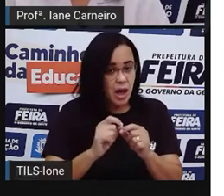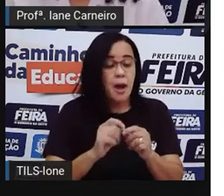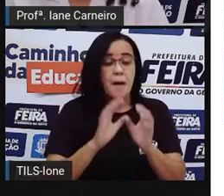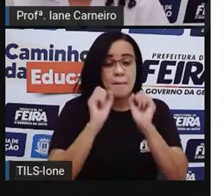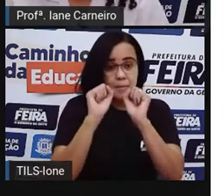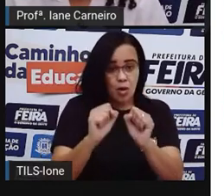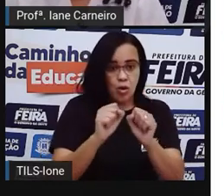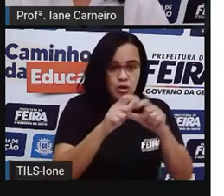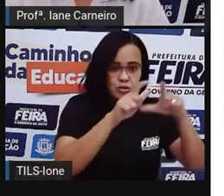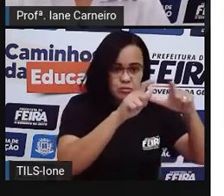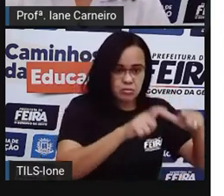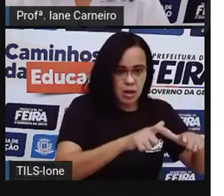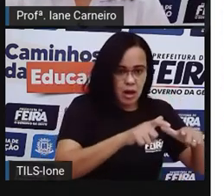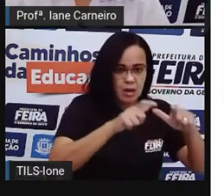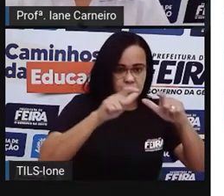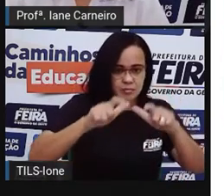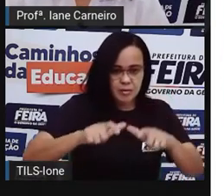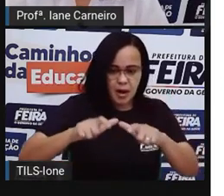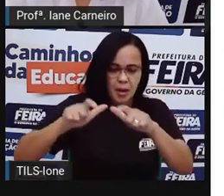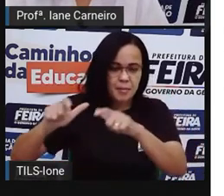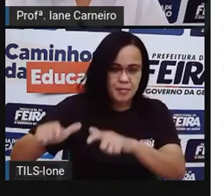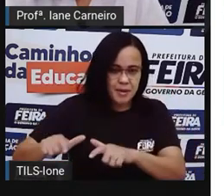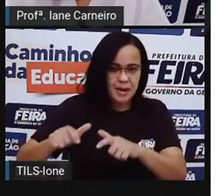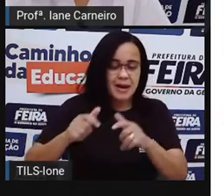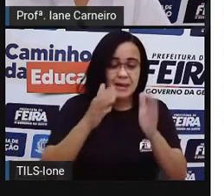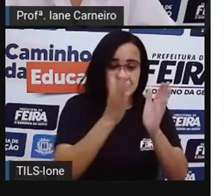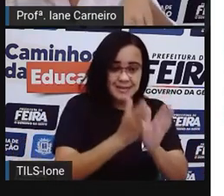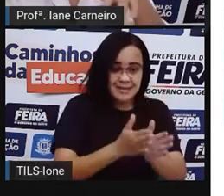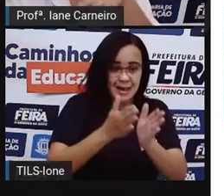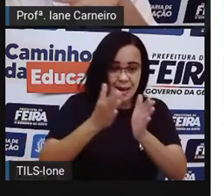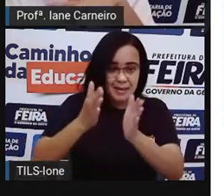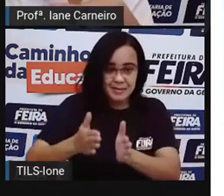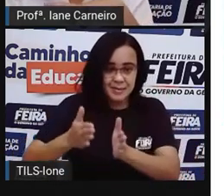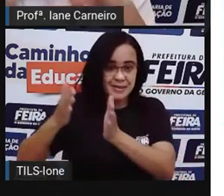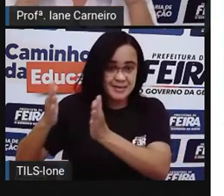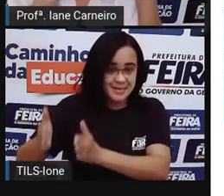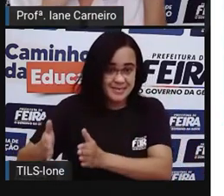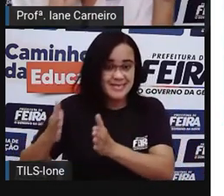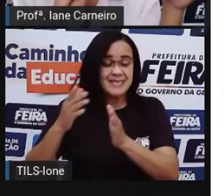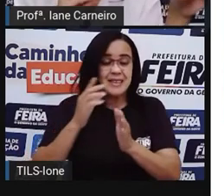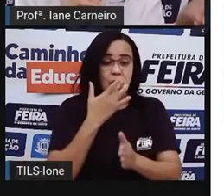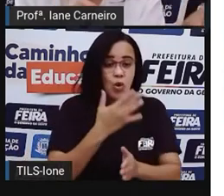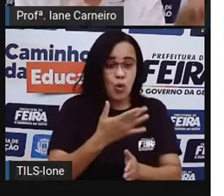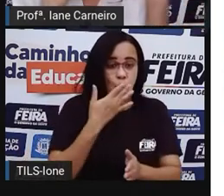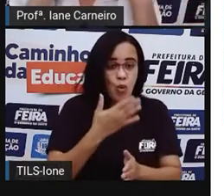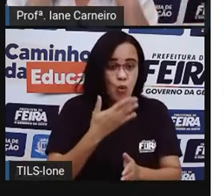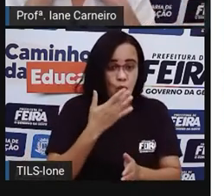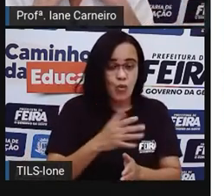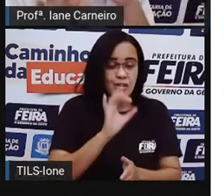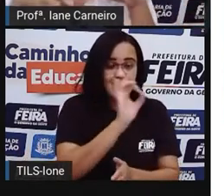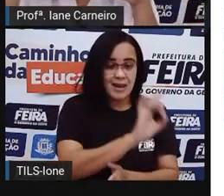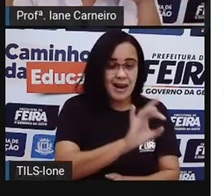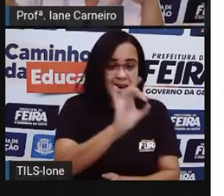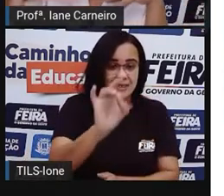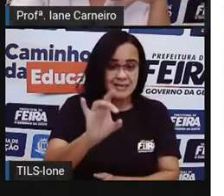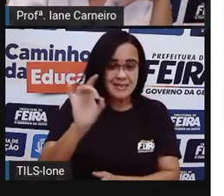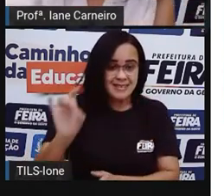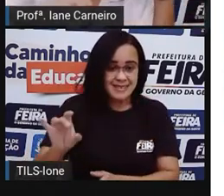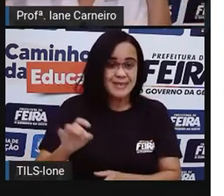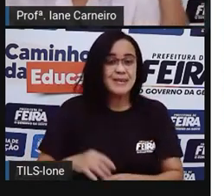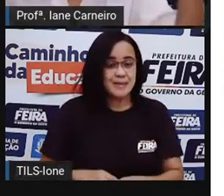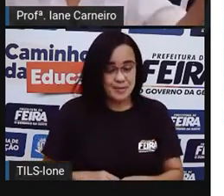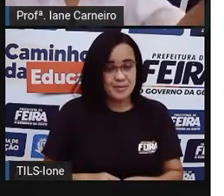com cada cor, né? Então, você vai separando. Cortou o azul, separa um copinho. O